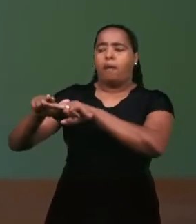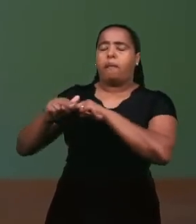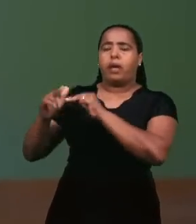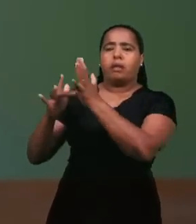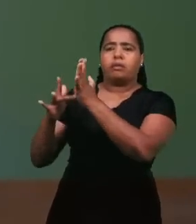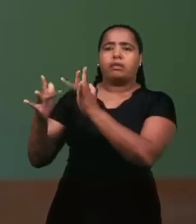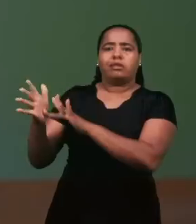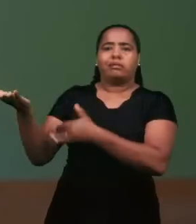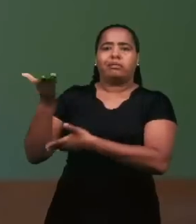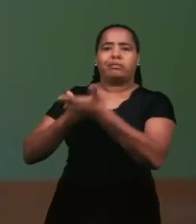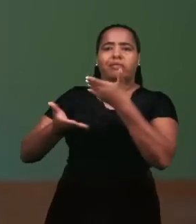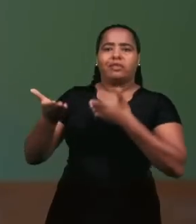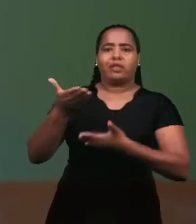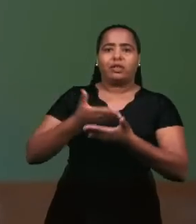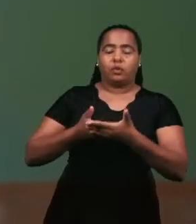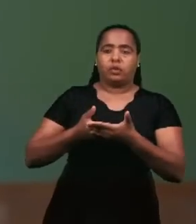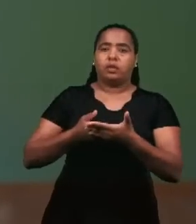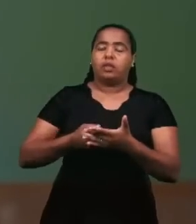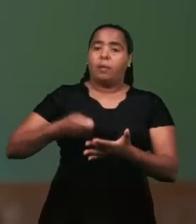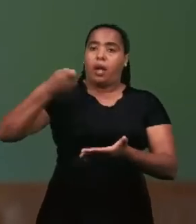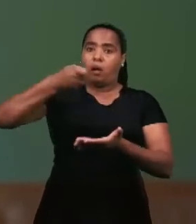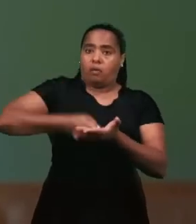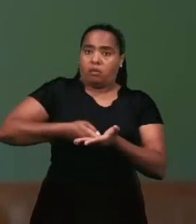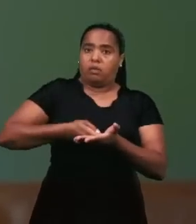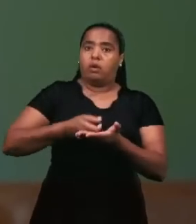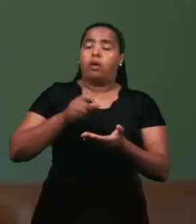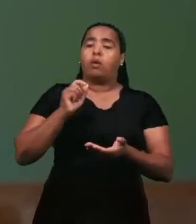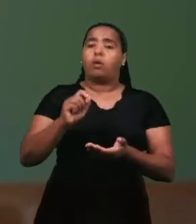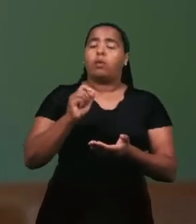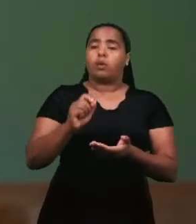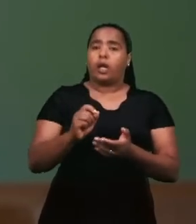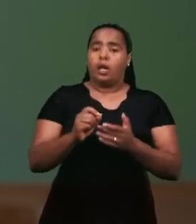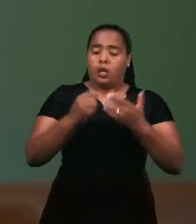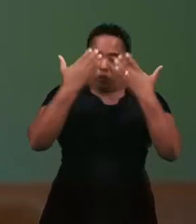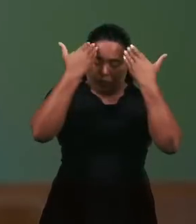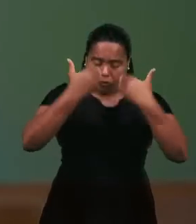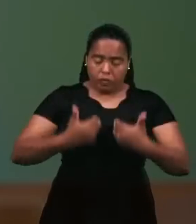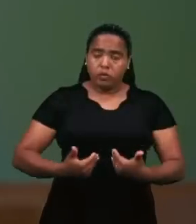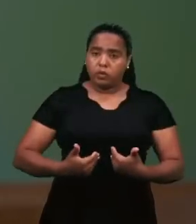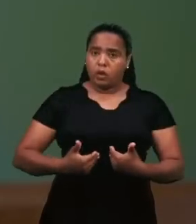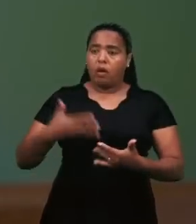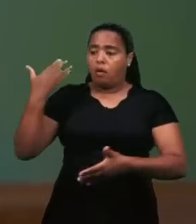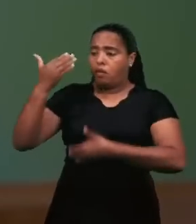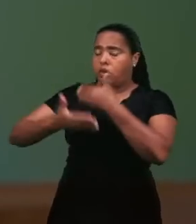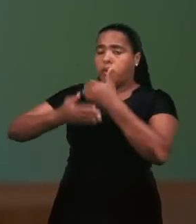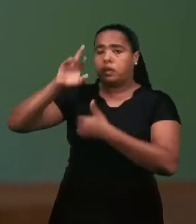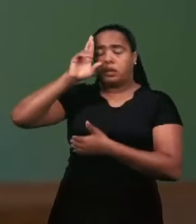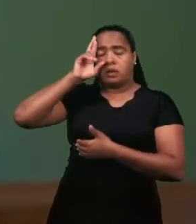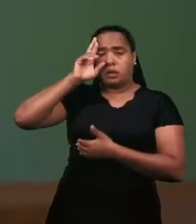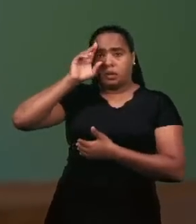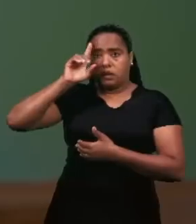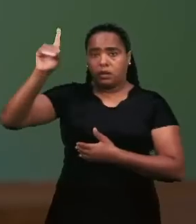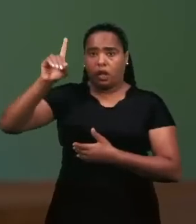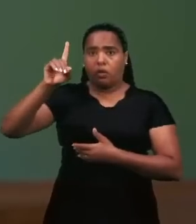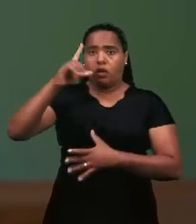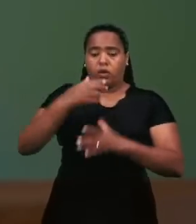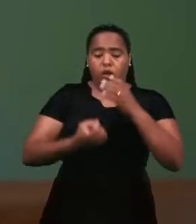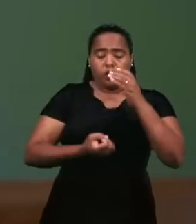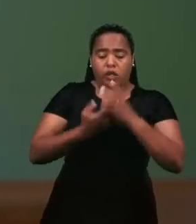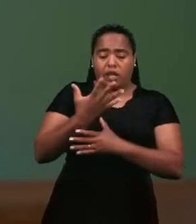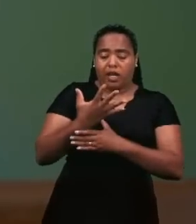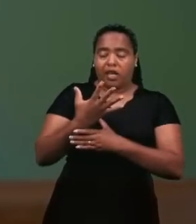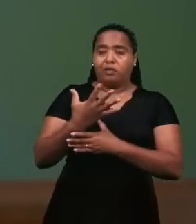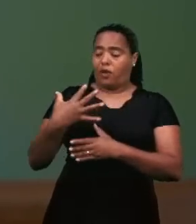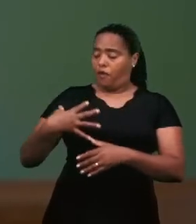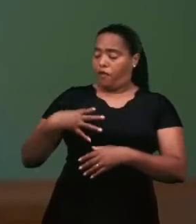e a confirmação da nossa condição, diante de Deus, de termos sido feitos filhos de